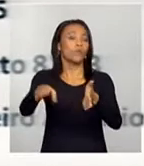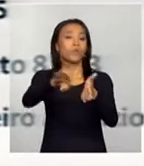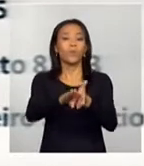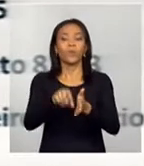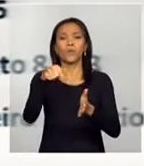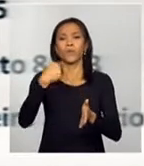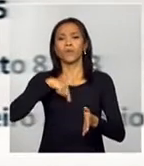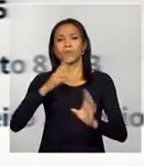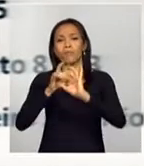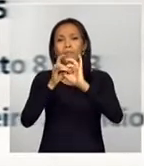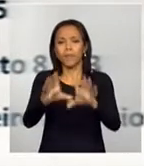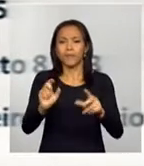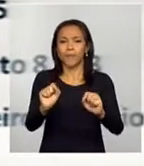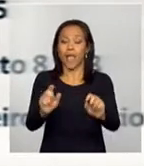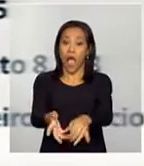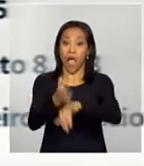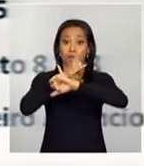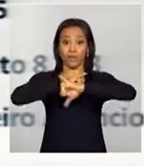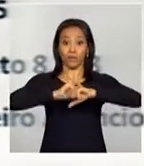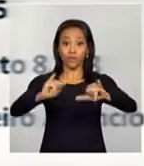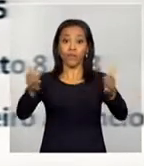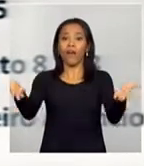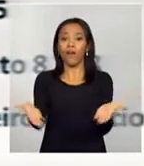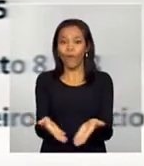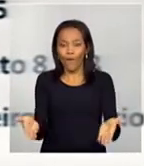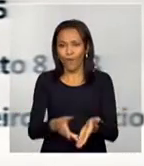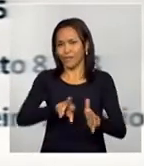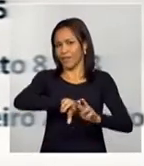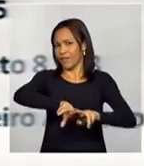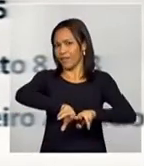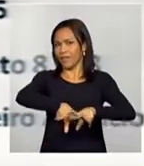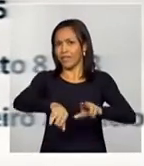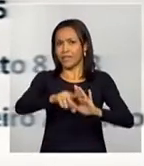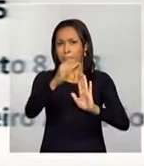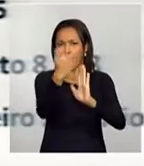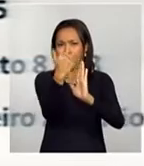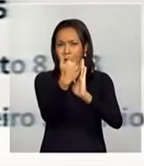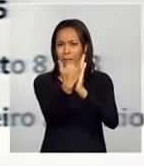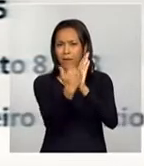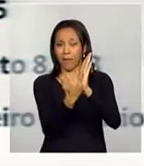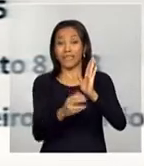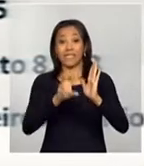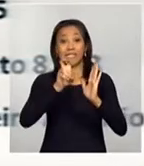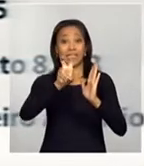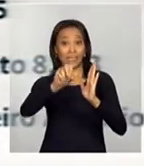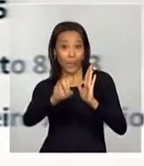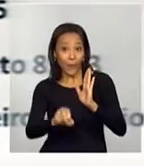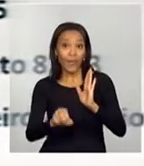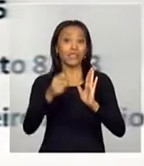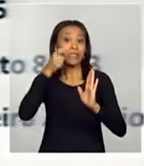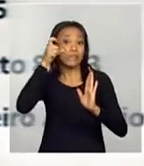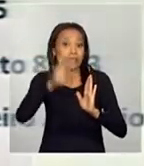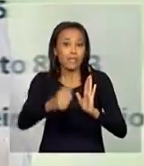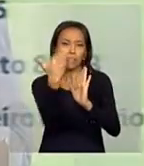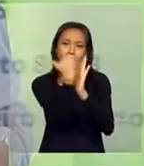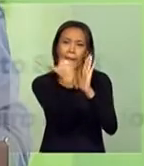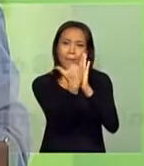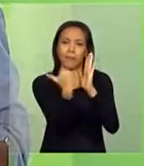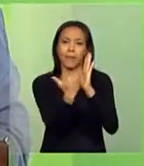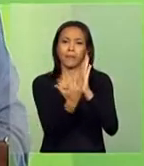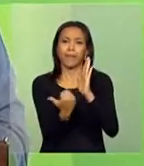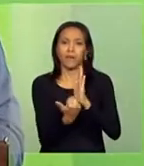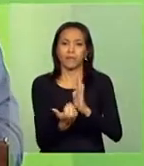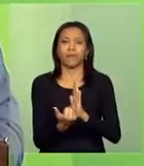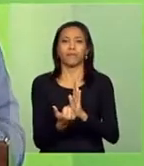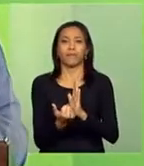ocasião, anunciar publicamente um conjunto de 50 manifestações de interesse em instalações portuárias fora do